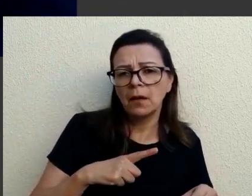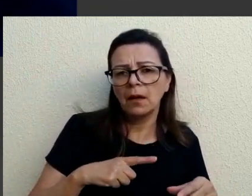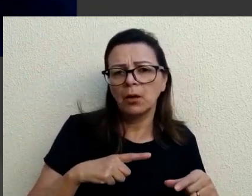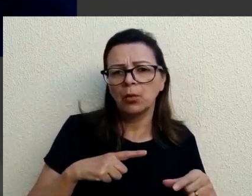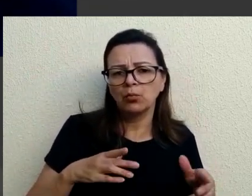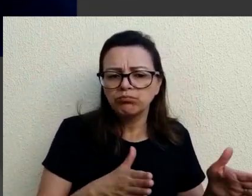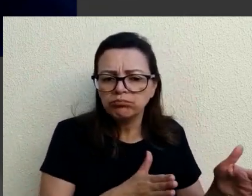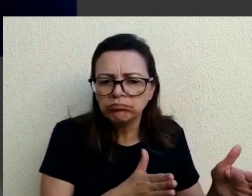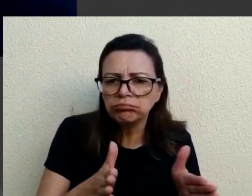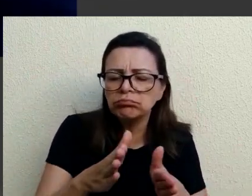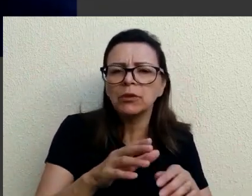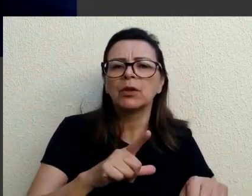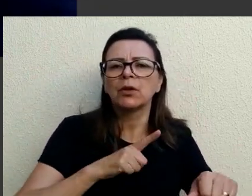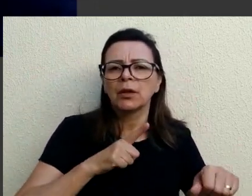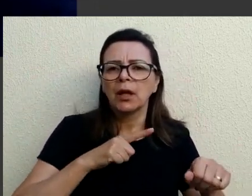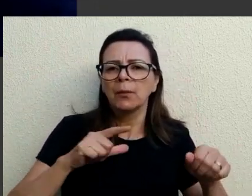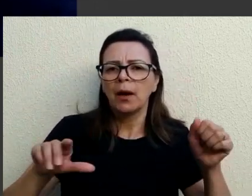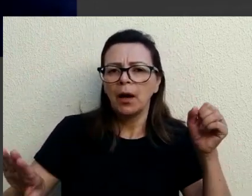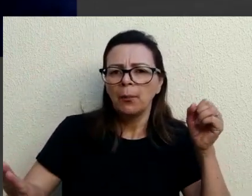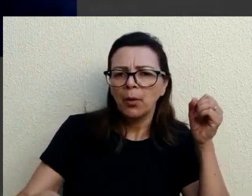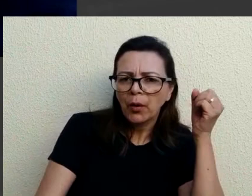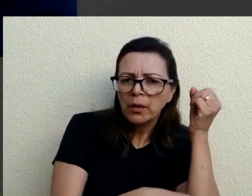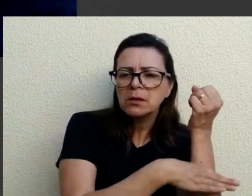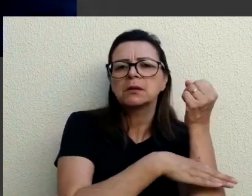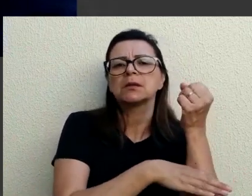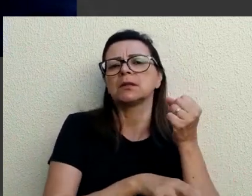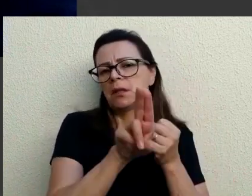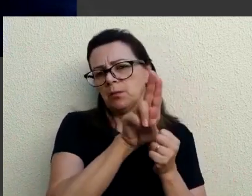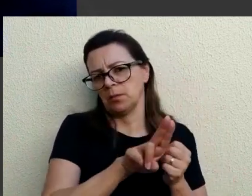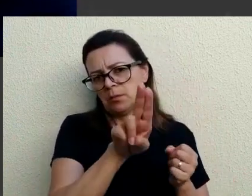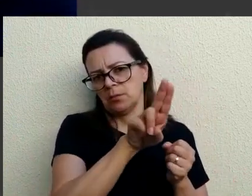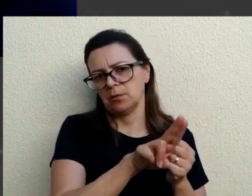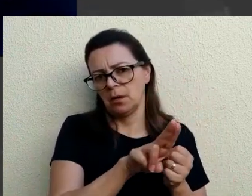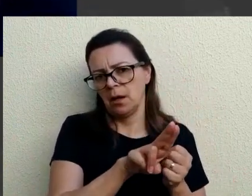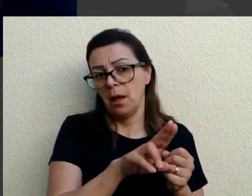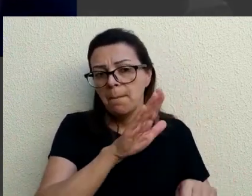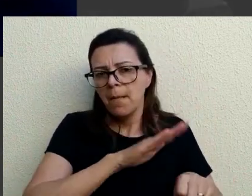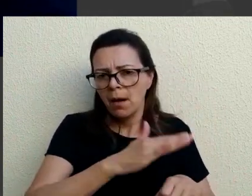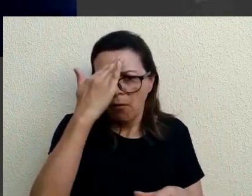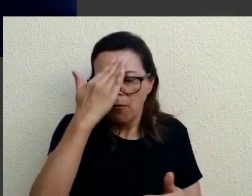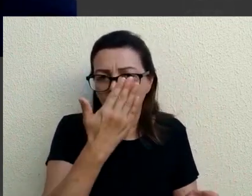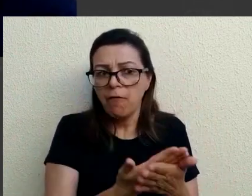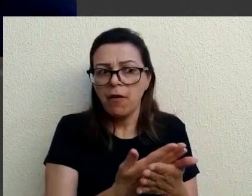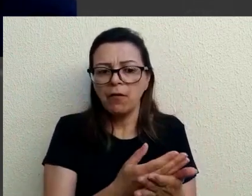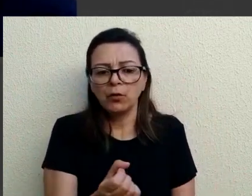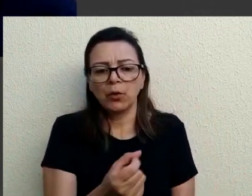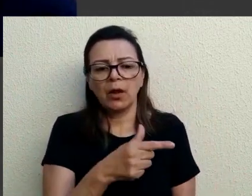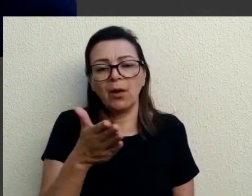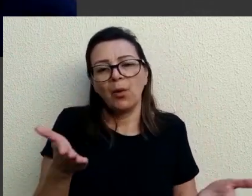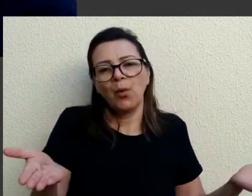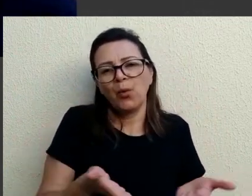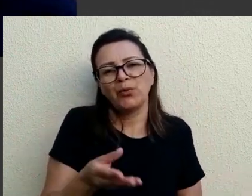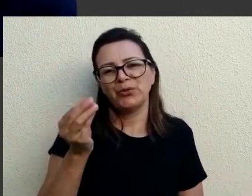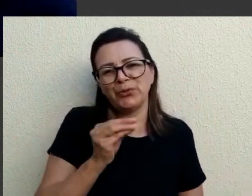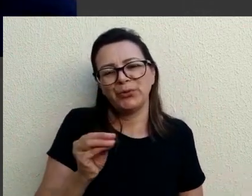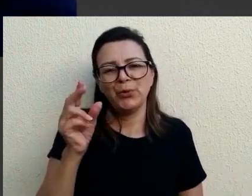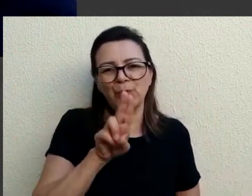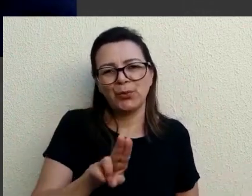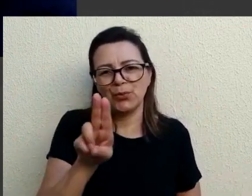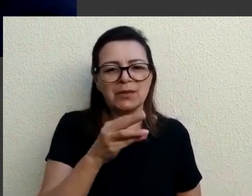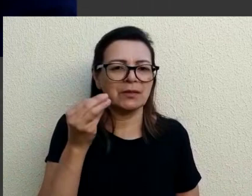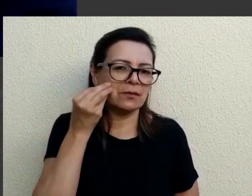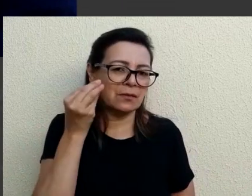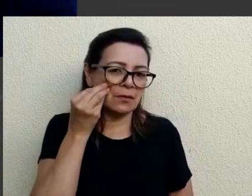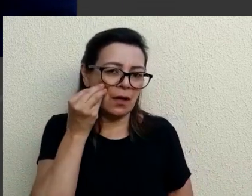existe todo um caminho burocrático que ele pode vir a ser utilizado e ele seria muito mais confiável do que esses que a gente está usando hoje,